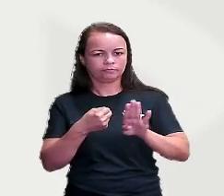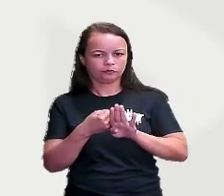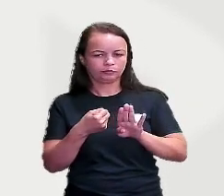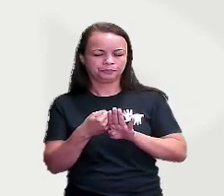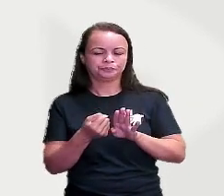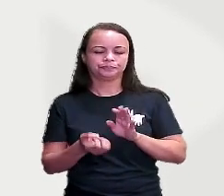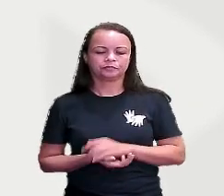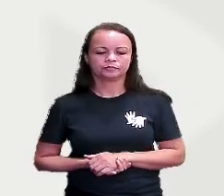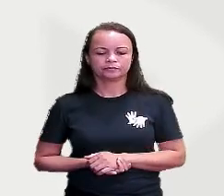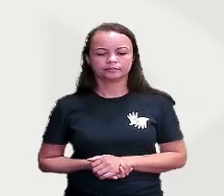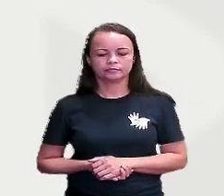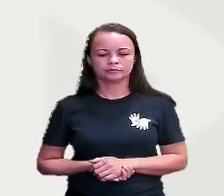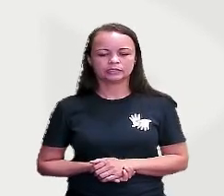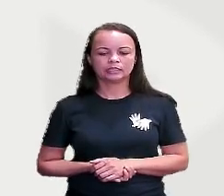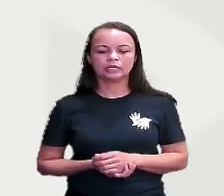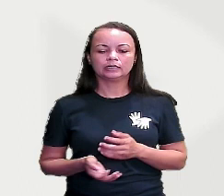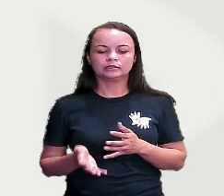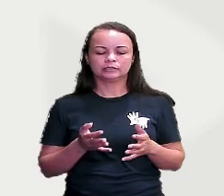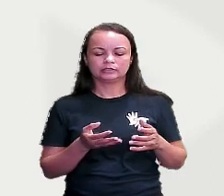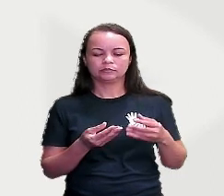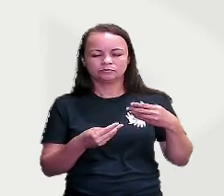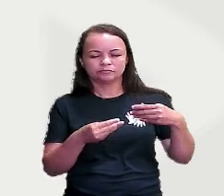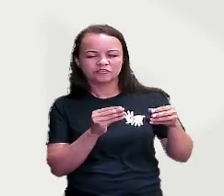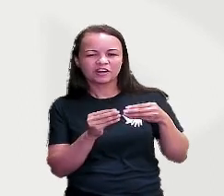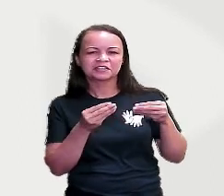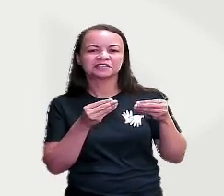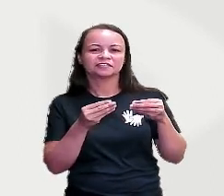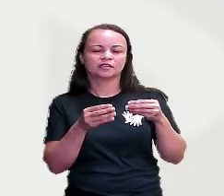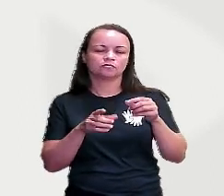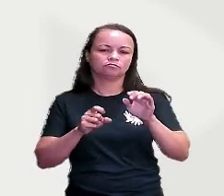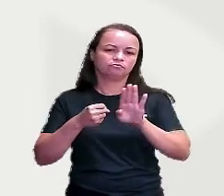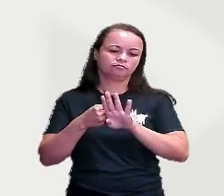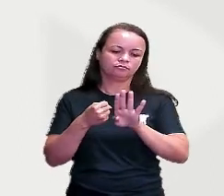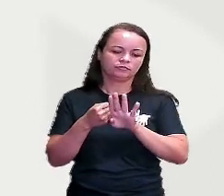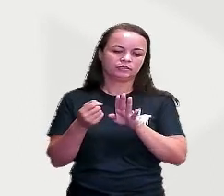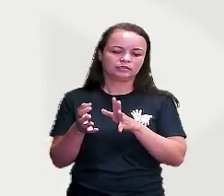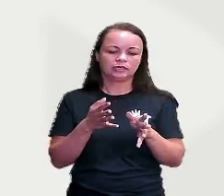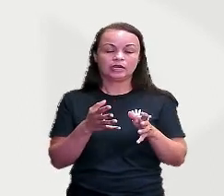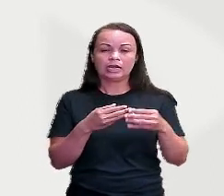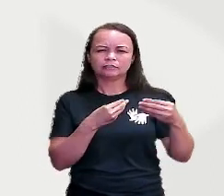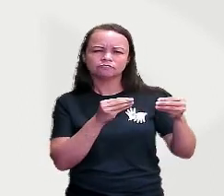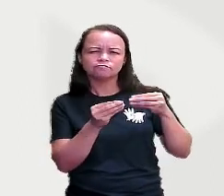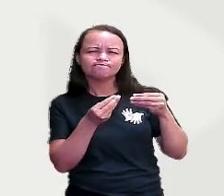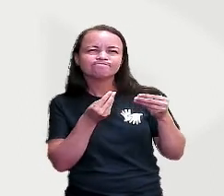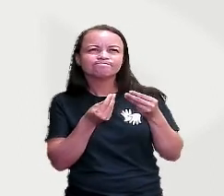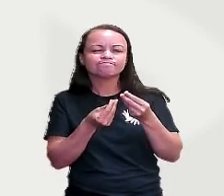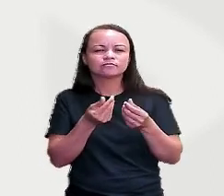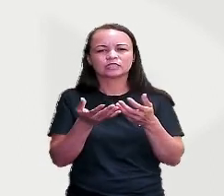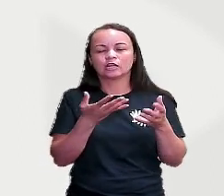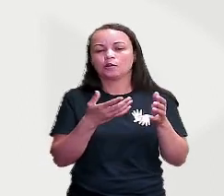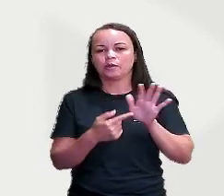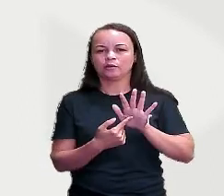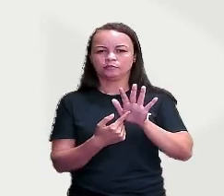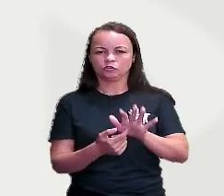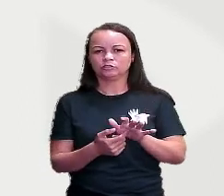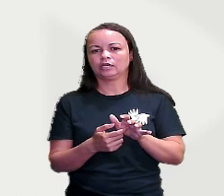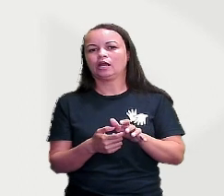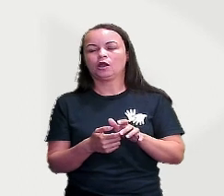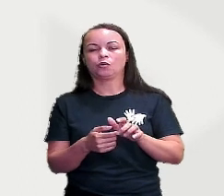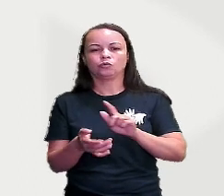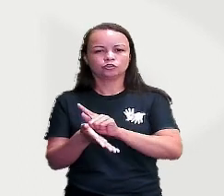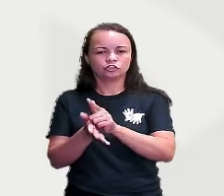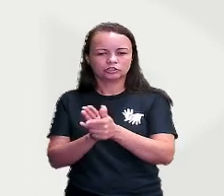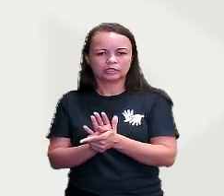Temos também a flexão de substantivos. Então, os substantivos, eles flexionam-se para indicar o gênero, o